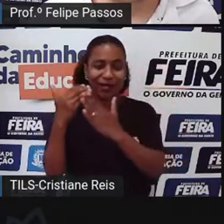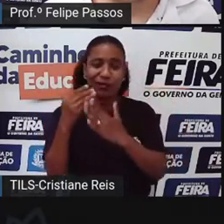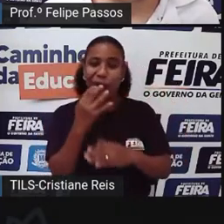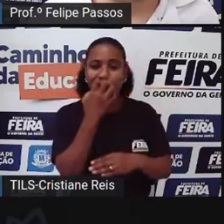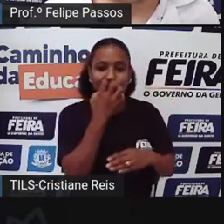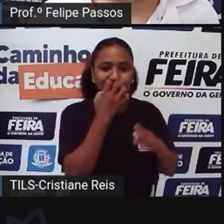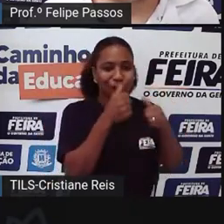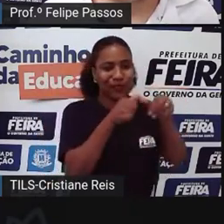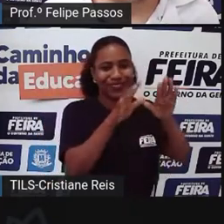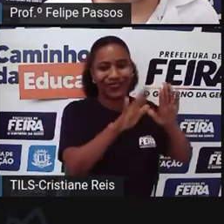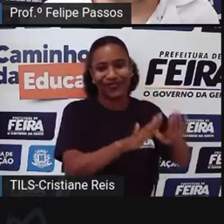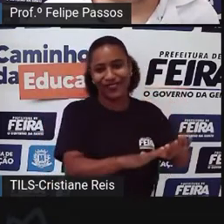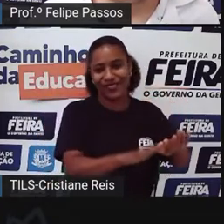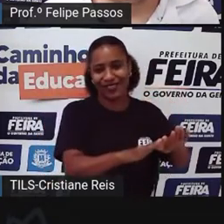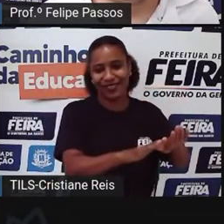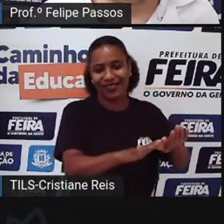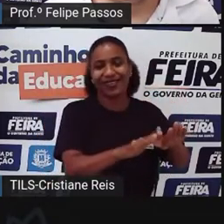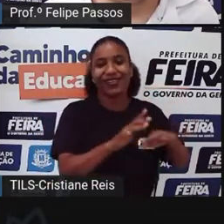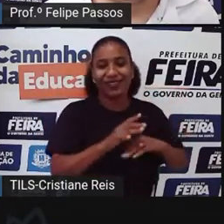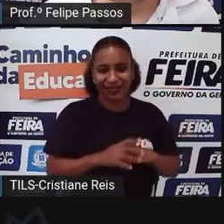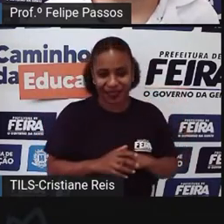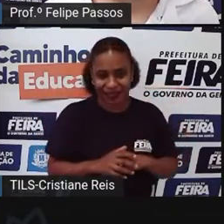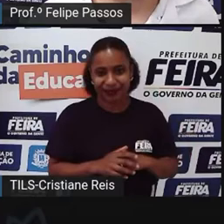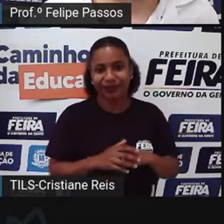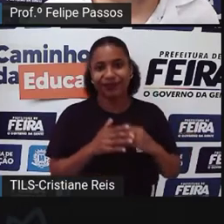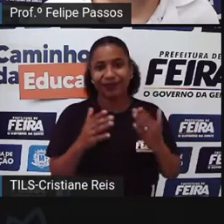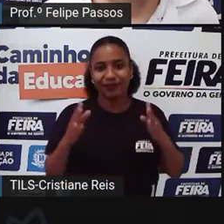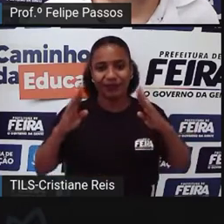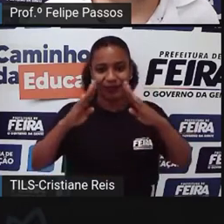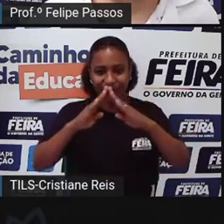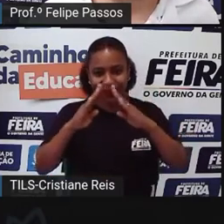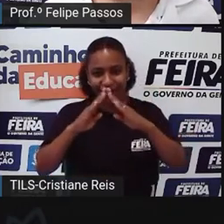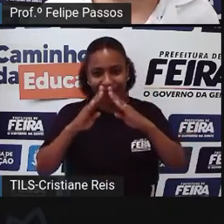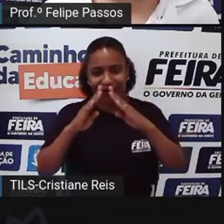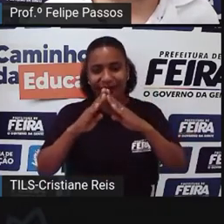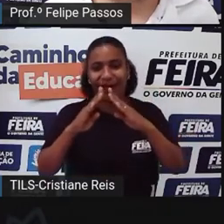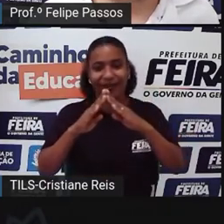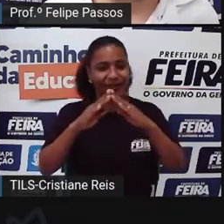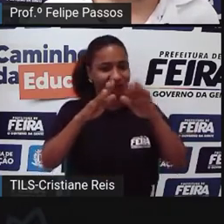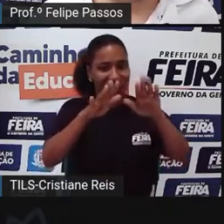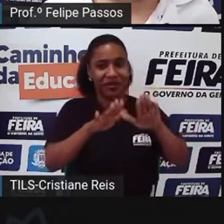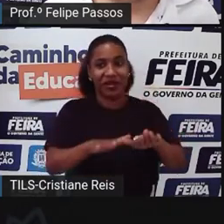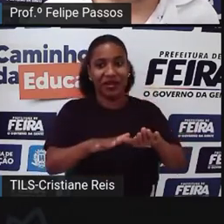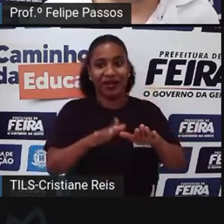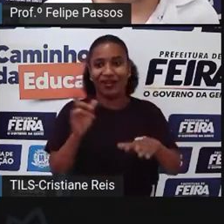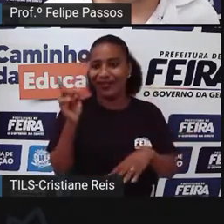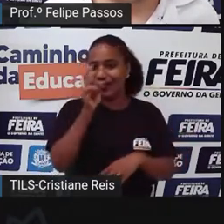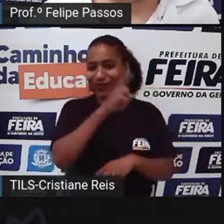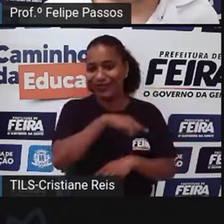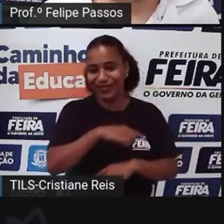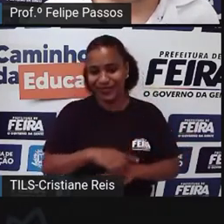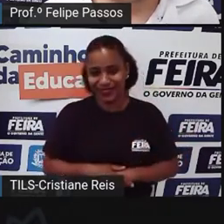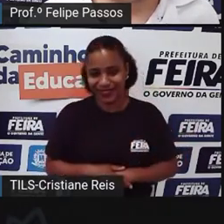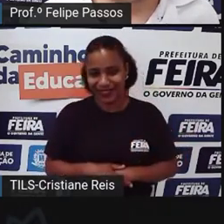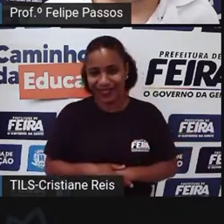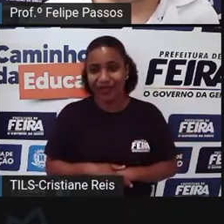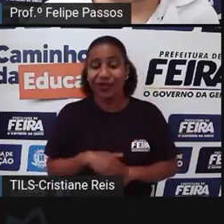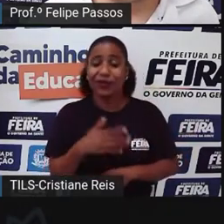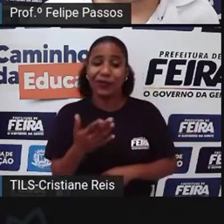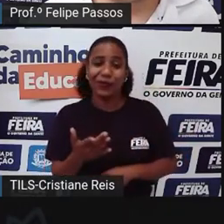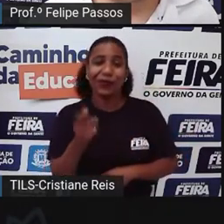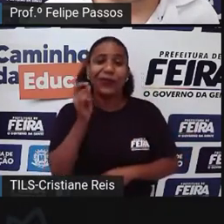casa Então você teria que ter a casa Totalmente telada É muito mais difícil É E outra coisa também O gato é um animal